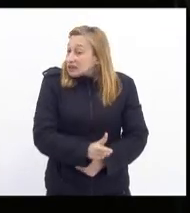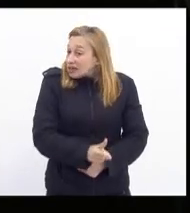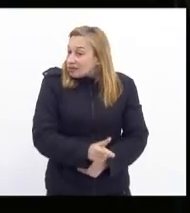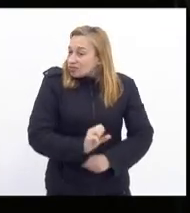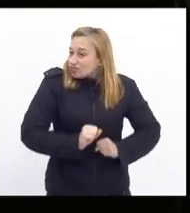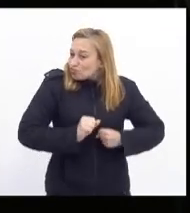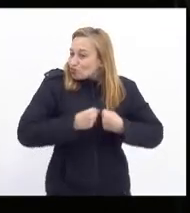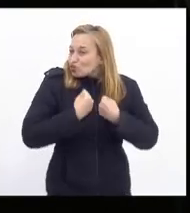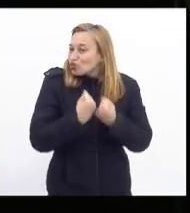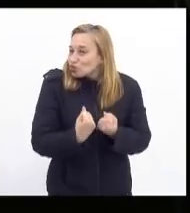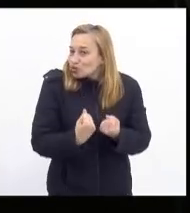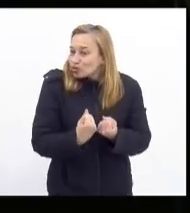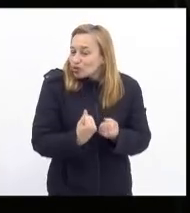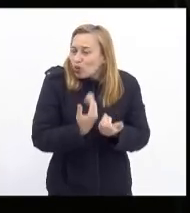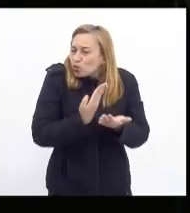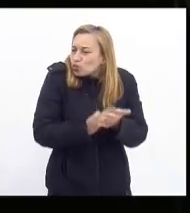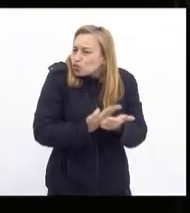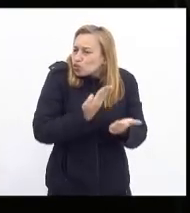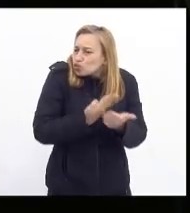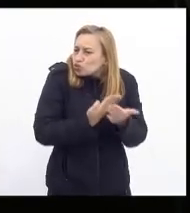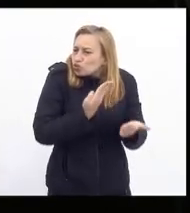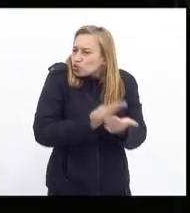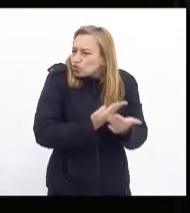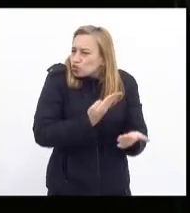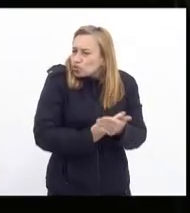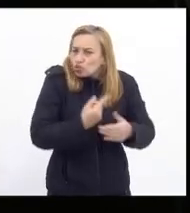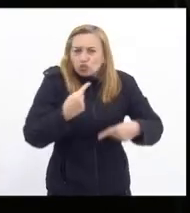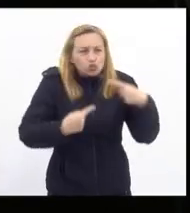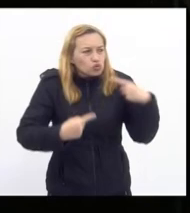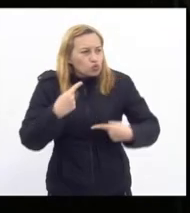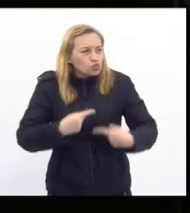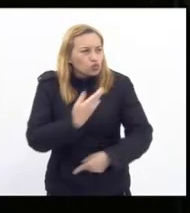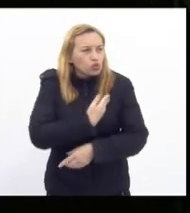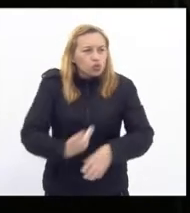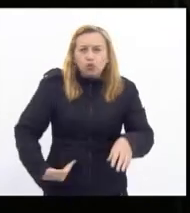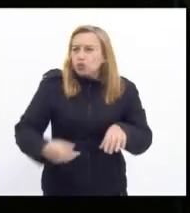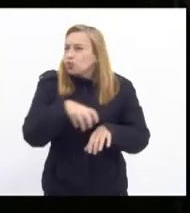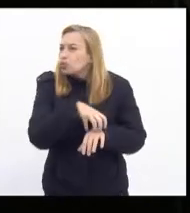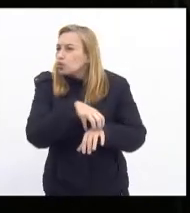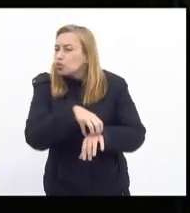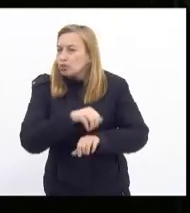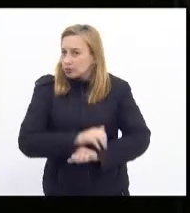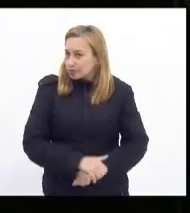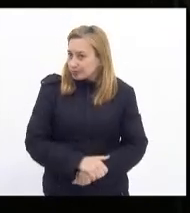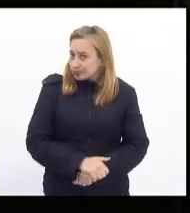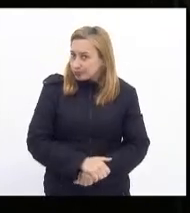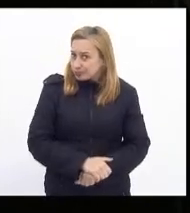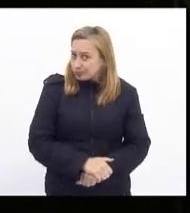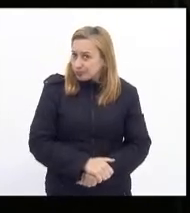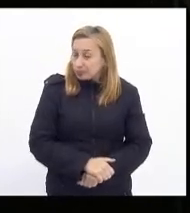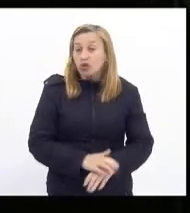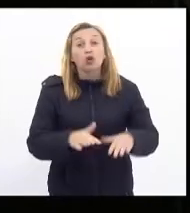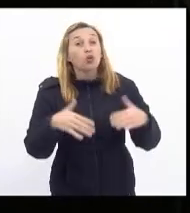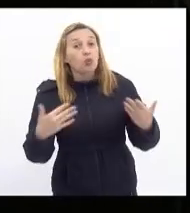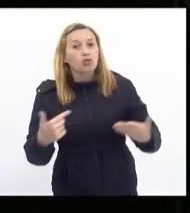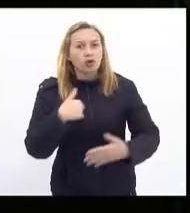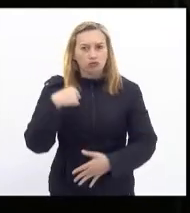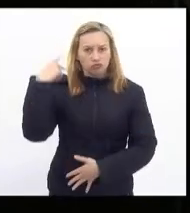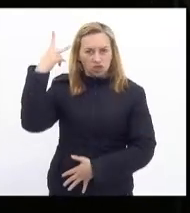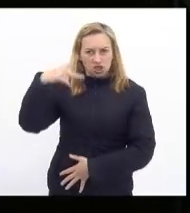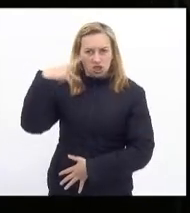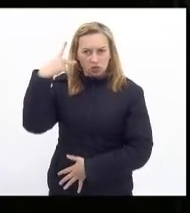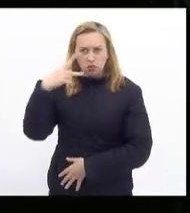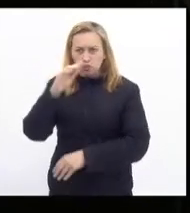dediquei ao estudo da política pública de transportes quando fui vereador